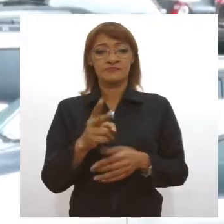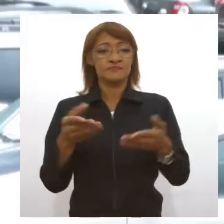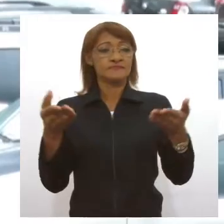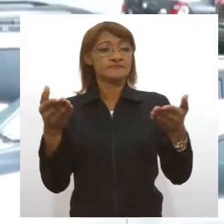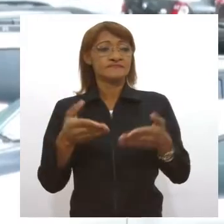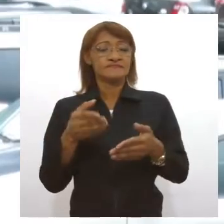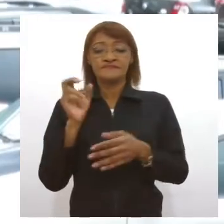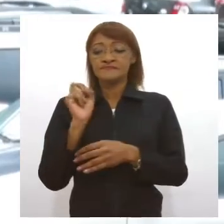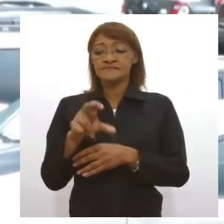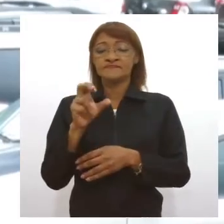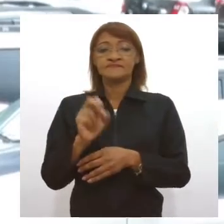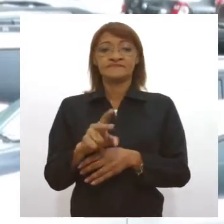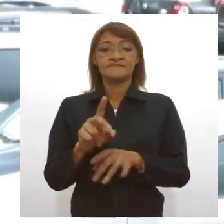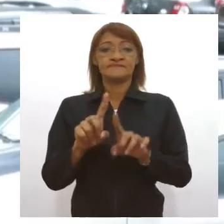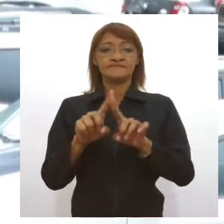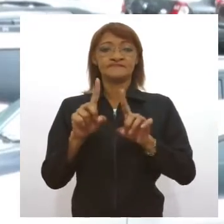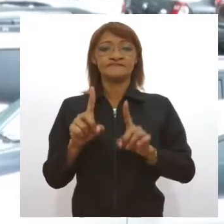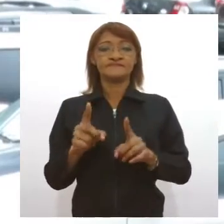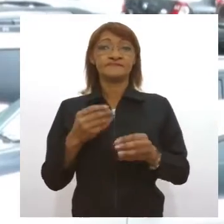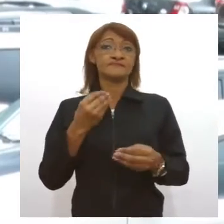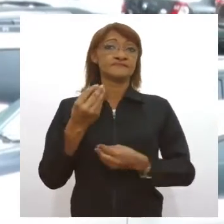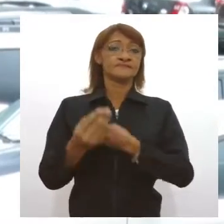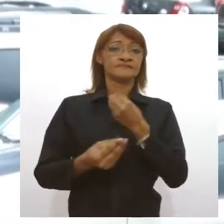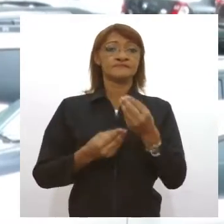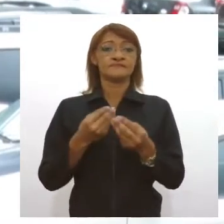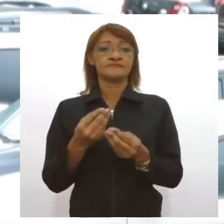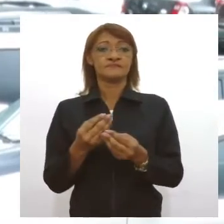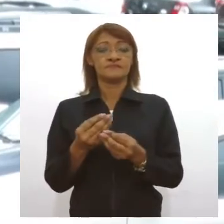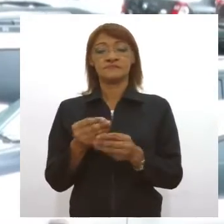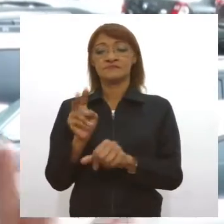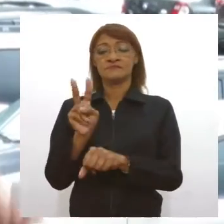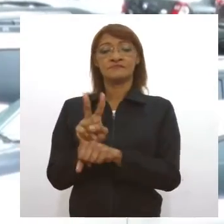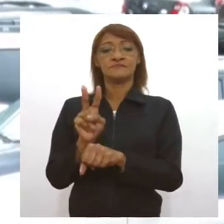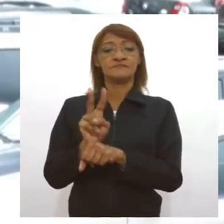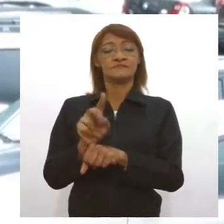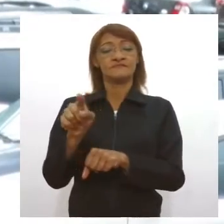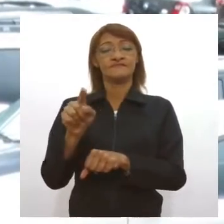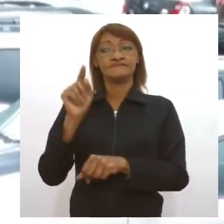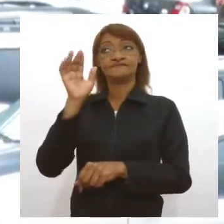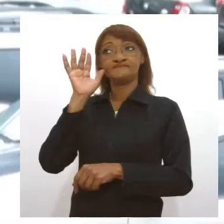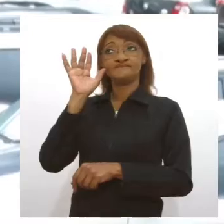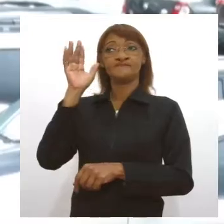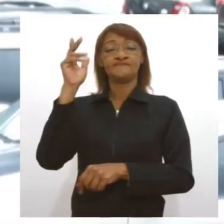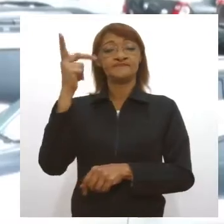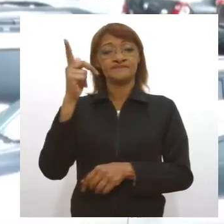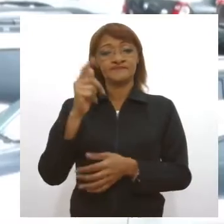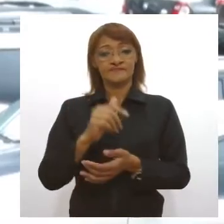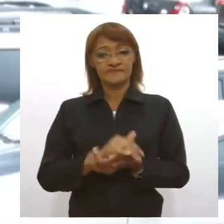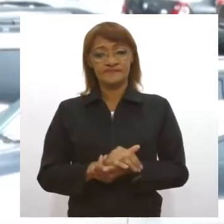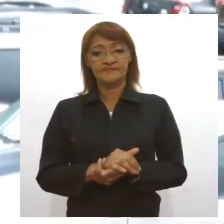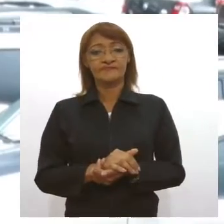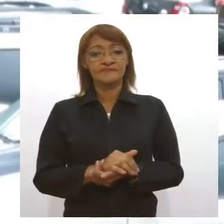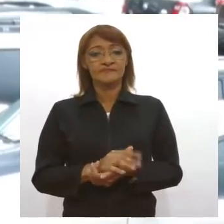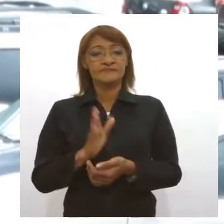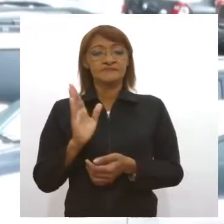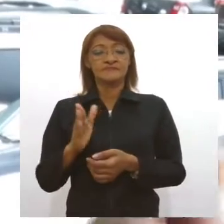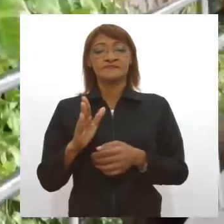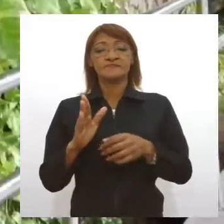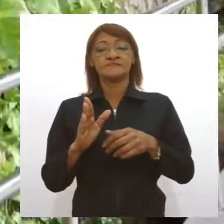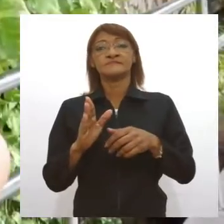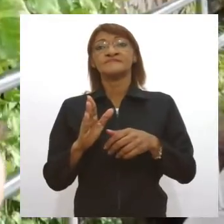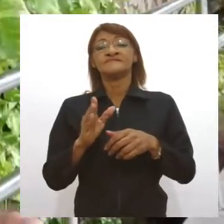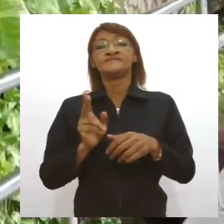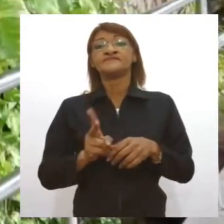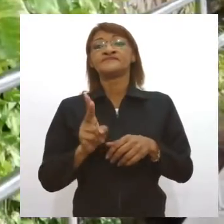vírus, mas na forma como seria tratada, caso precisasse, ser internada em um hospital.